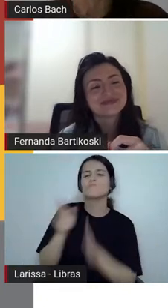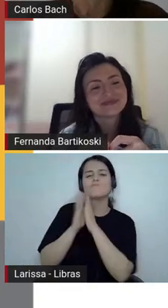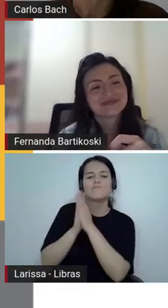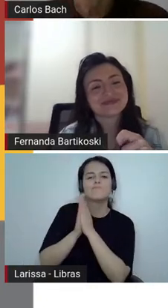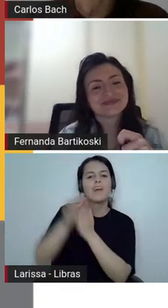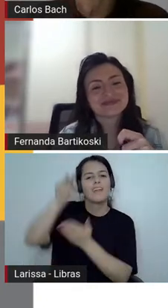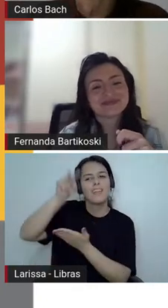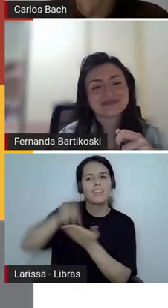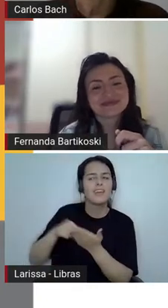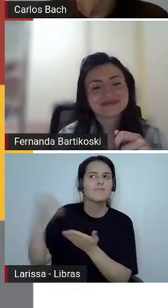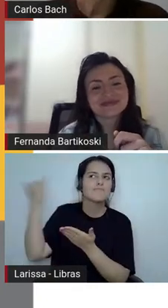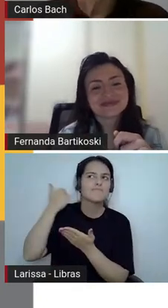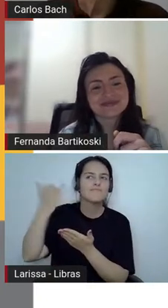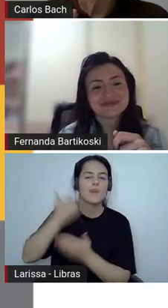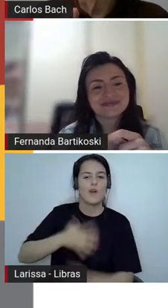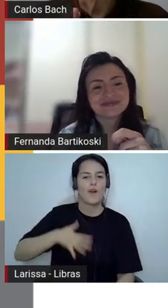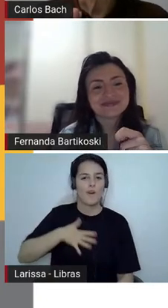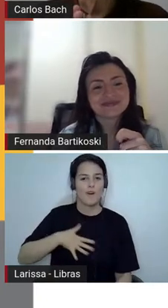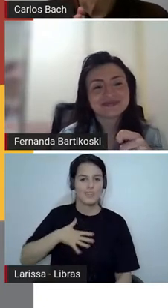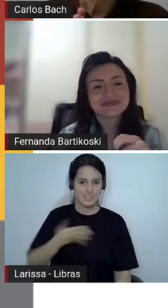ouvir então vamos lá